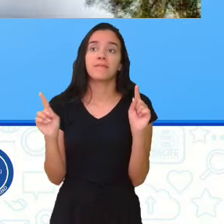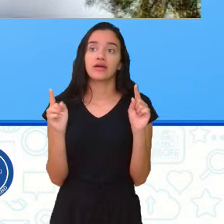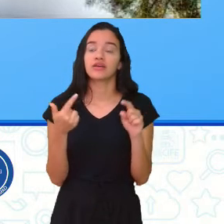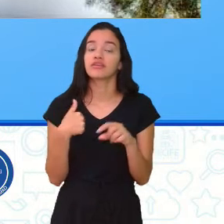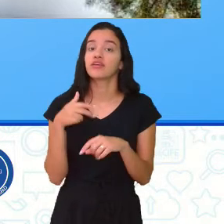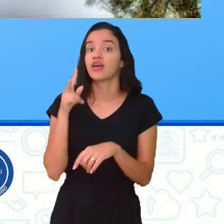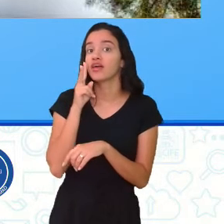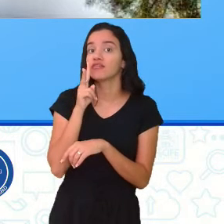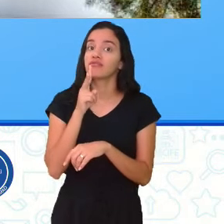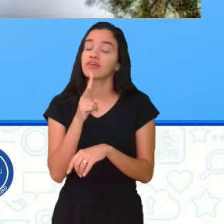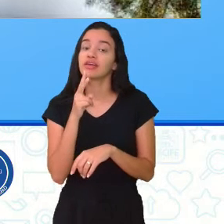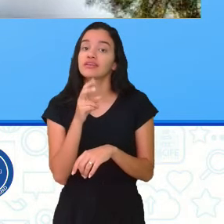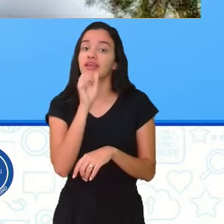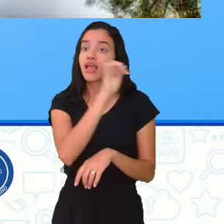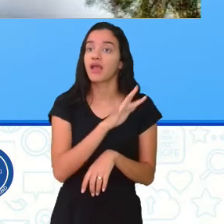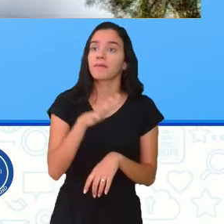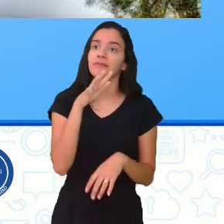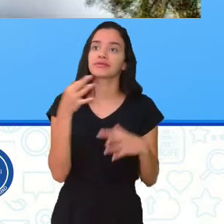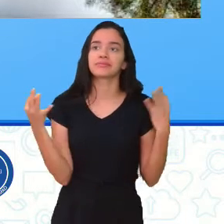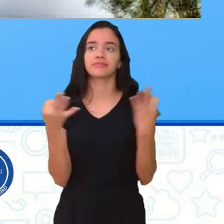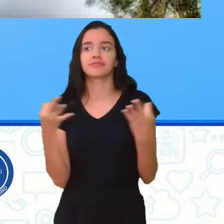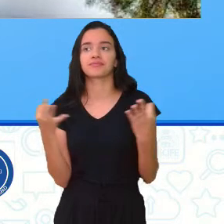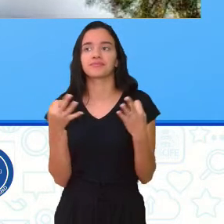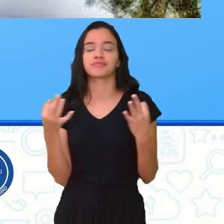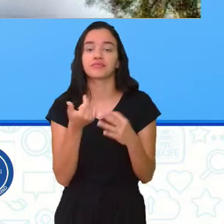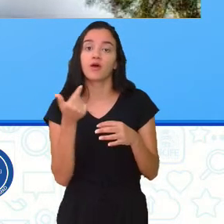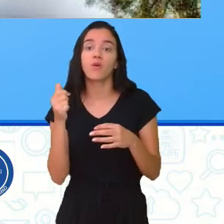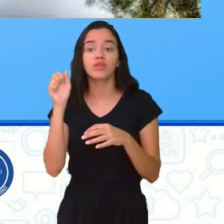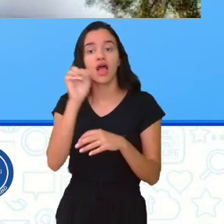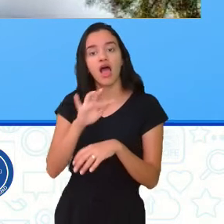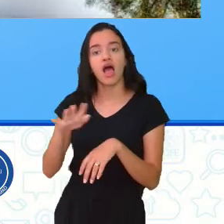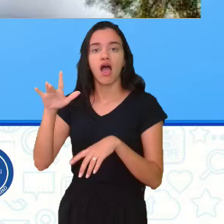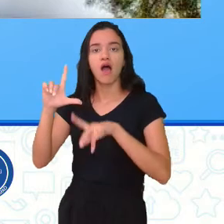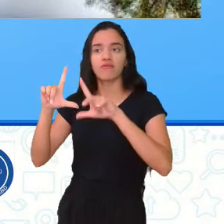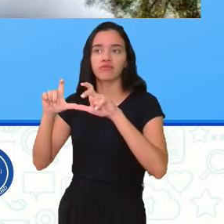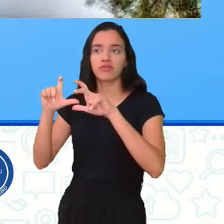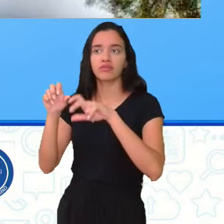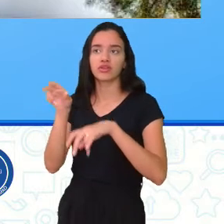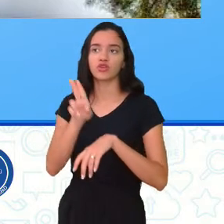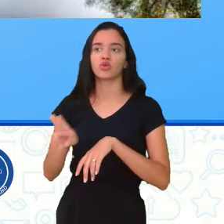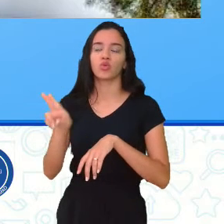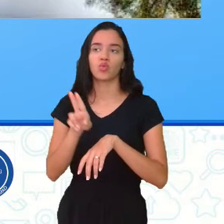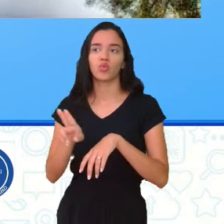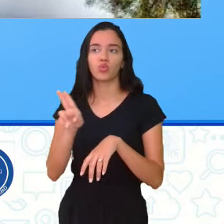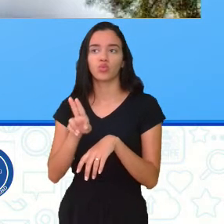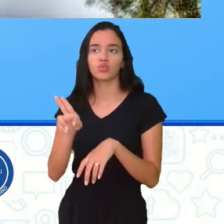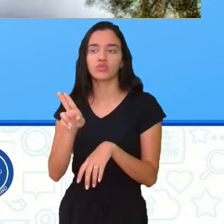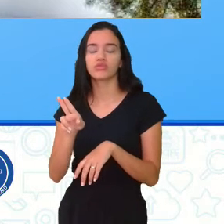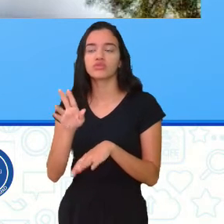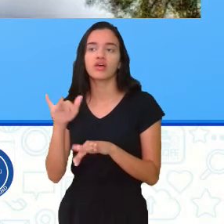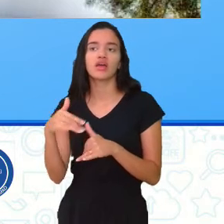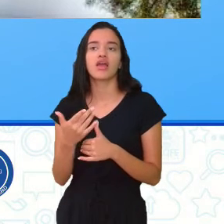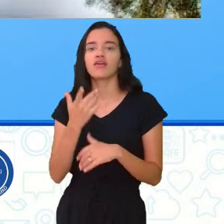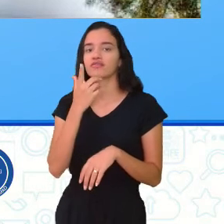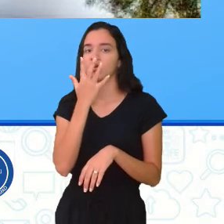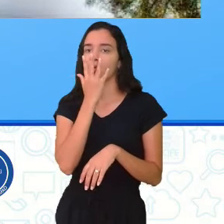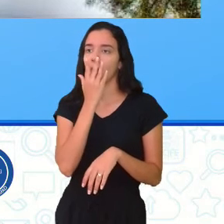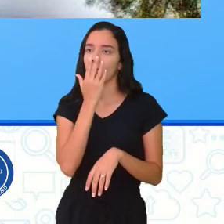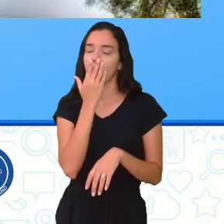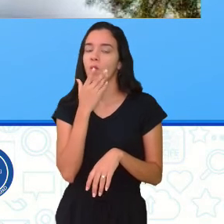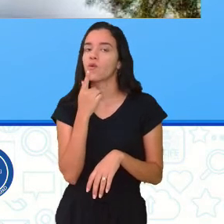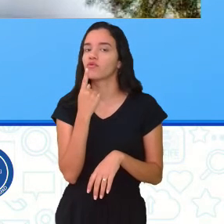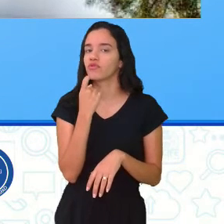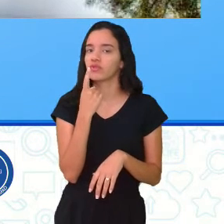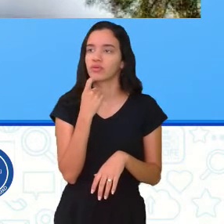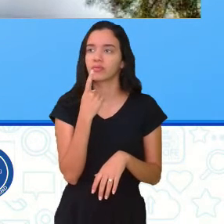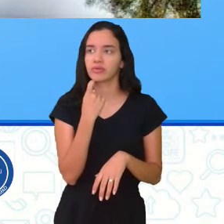veja que a imagem é perfeita. E na outra foto, onde eu usei dois eixos de simetria vermelhinho, acredito que você está